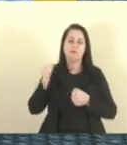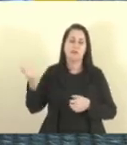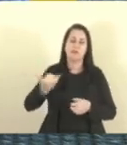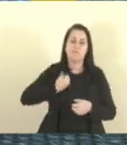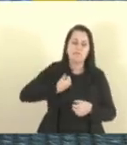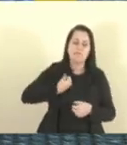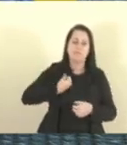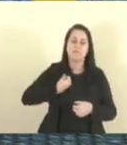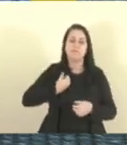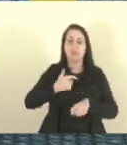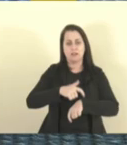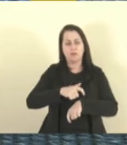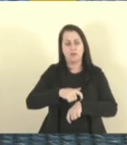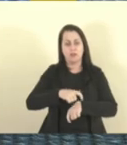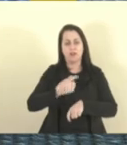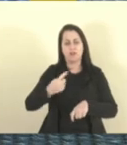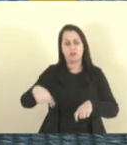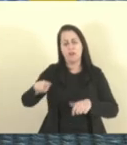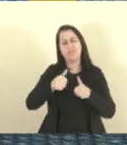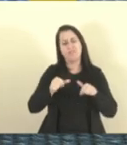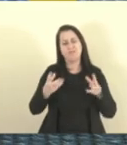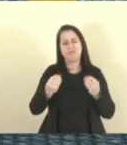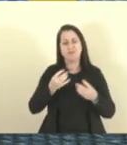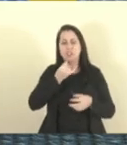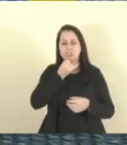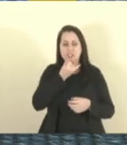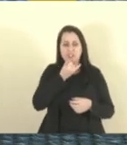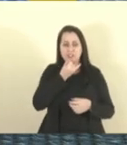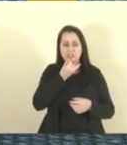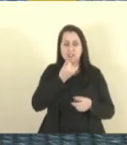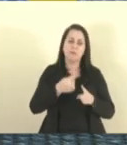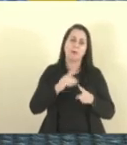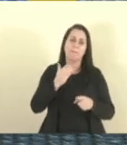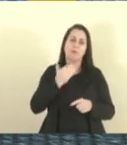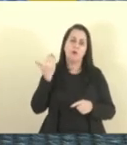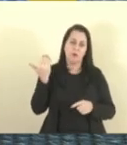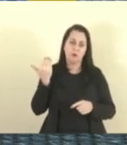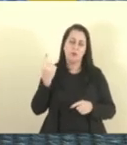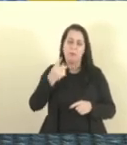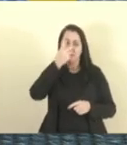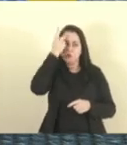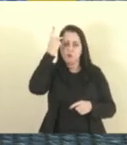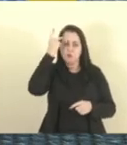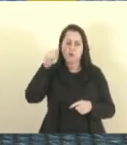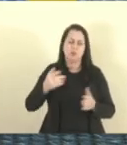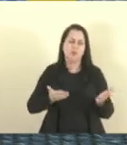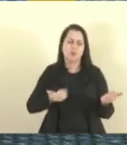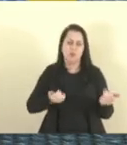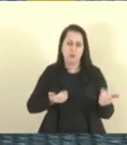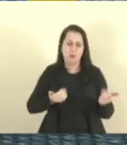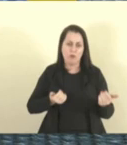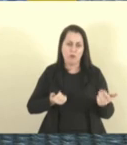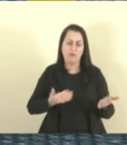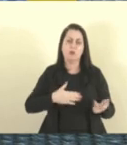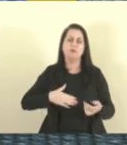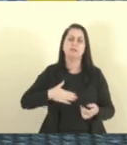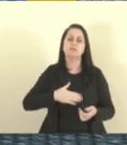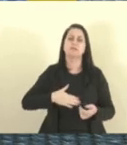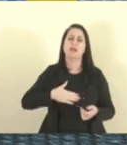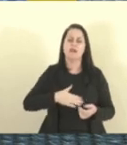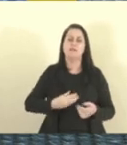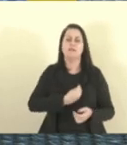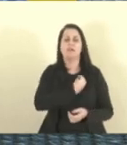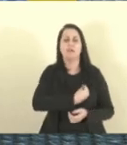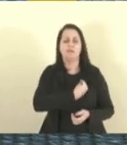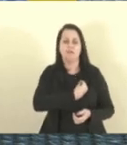nesse momento e ficamos muito tristes pelo falecimento de uma pessoa tão jovem que gostava de